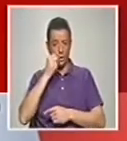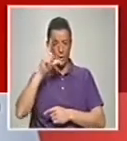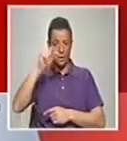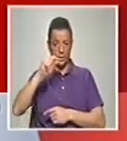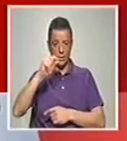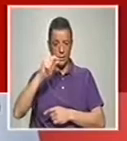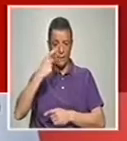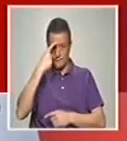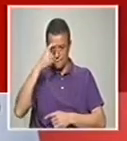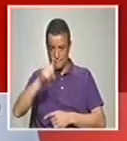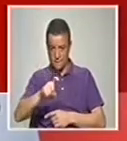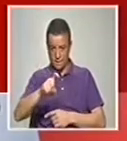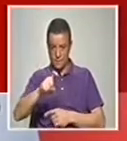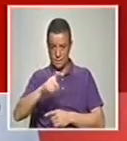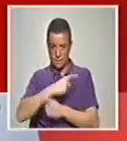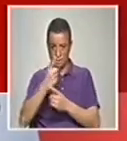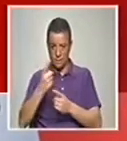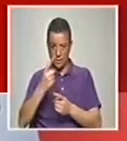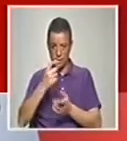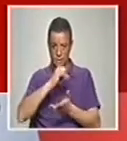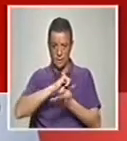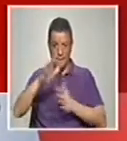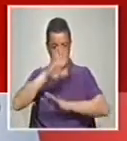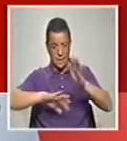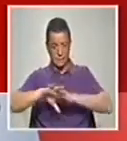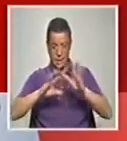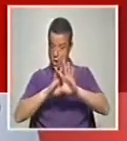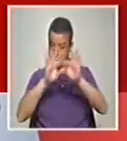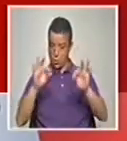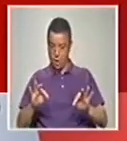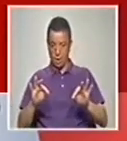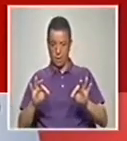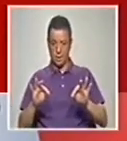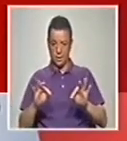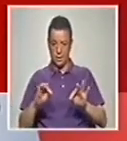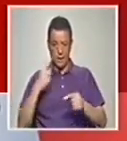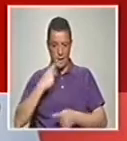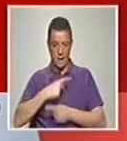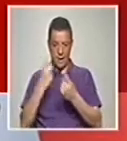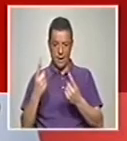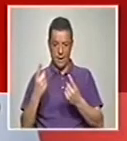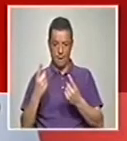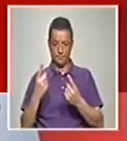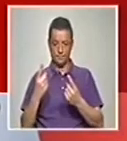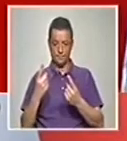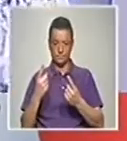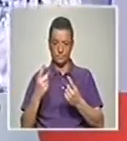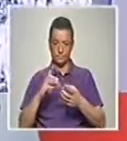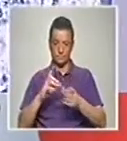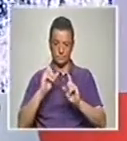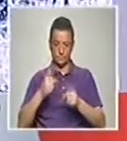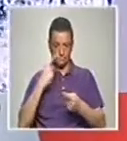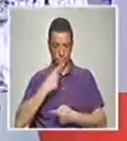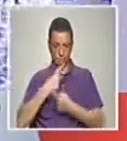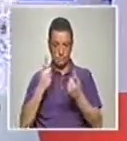que também, por vingança, por despeito, quando são abandonados, que o fazem. E portanto, ela é completamente transposta para a atualidade. Há tragédias muito semelhantes